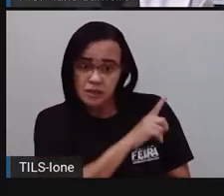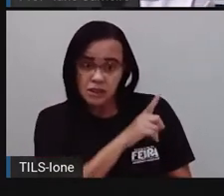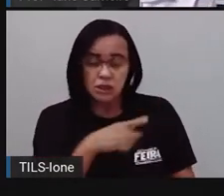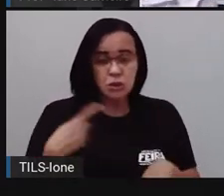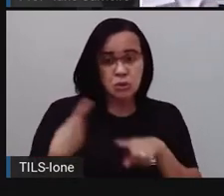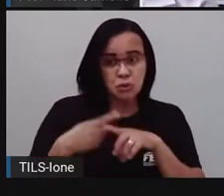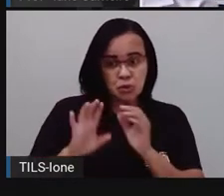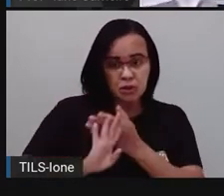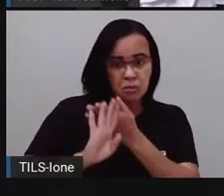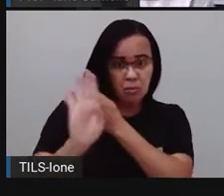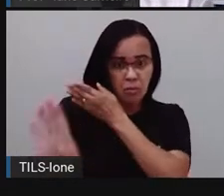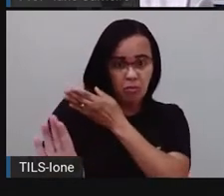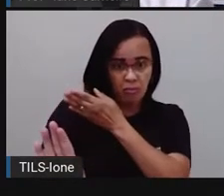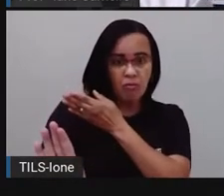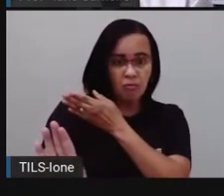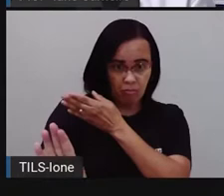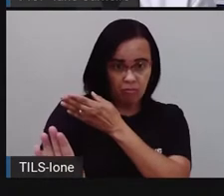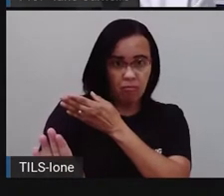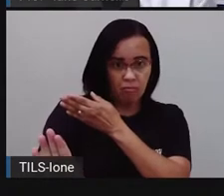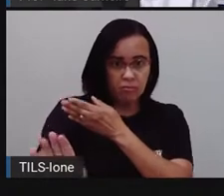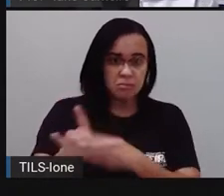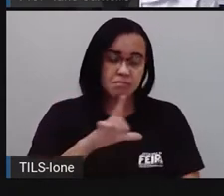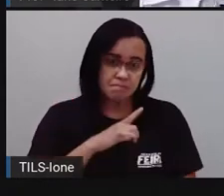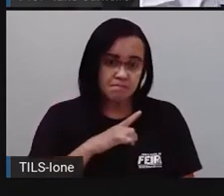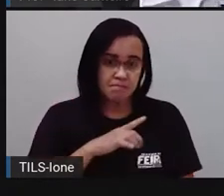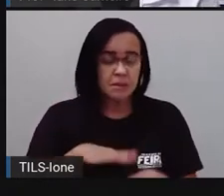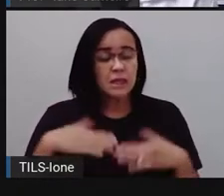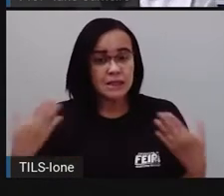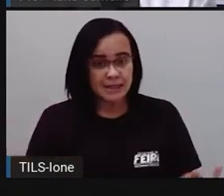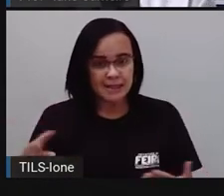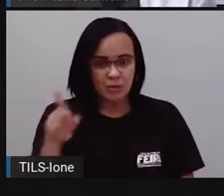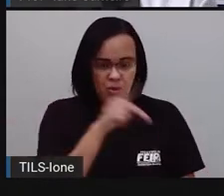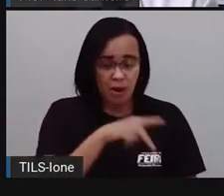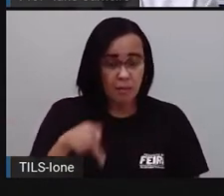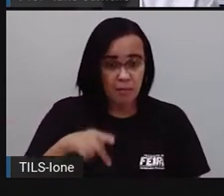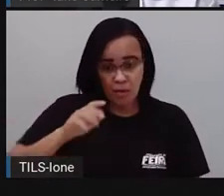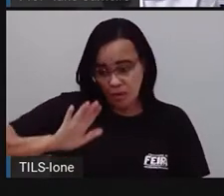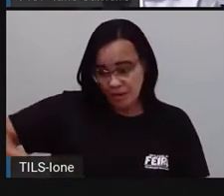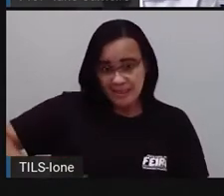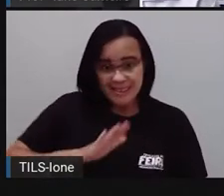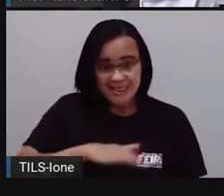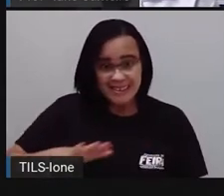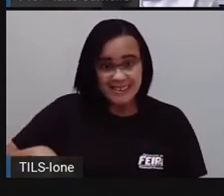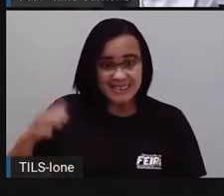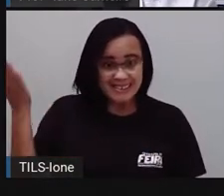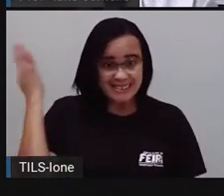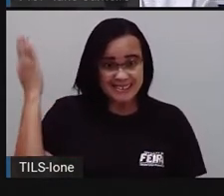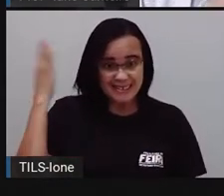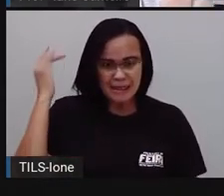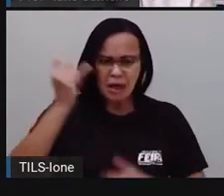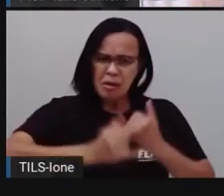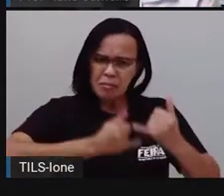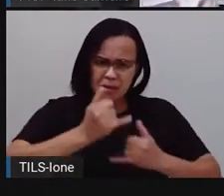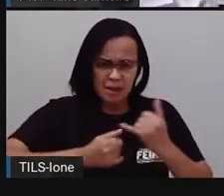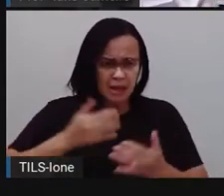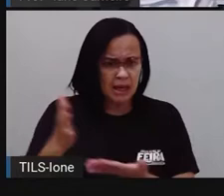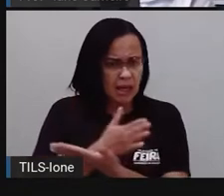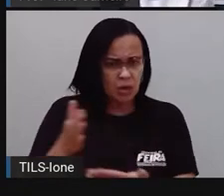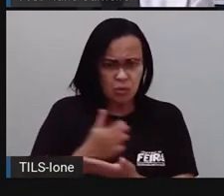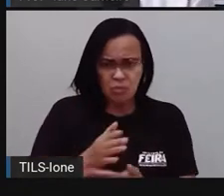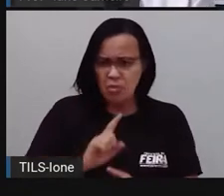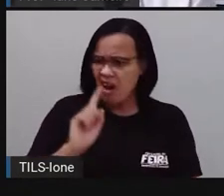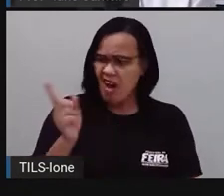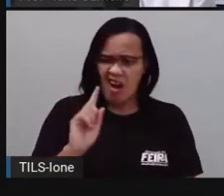participar daquilo, né? Quando a pró era criança, tinham brincadeiras que diziam que a pró não podia